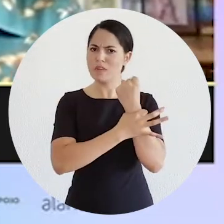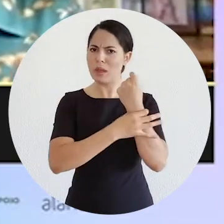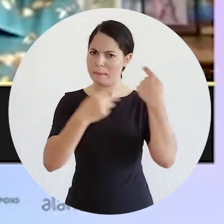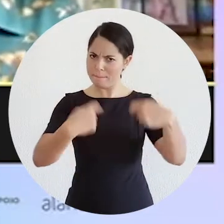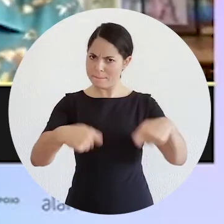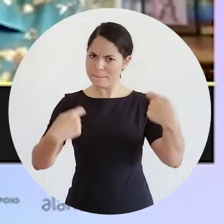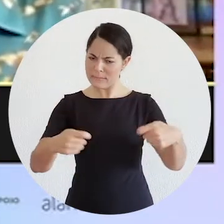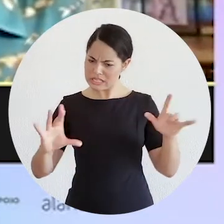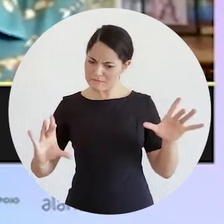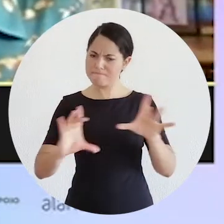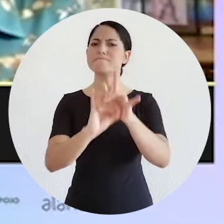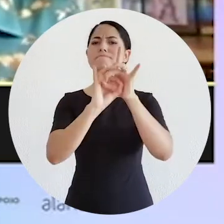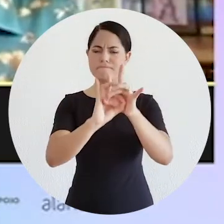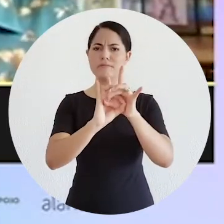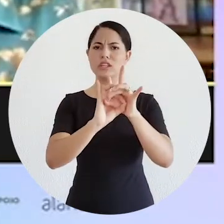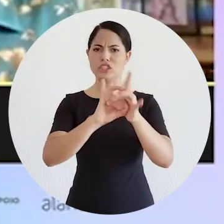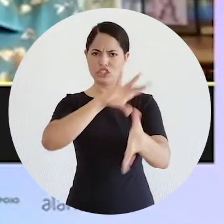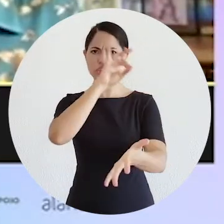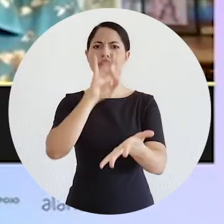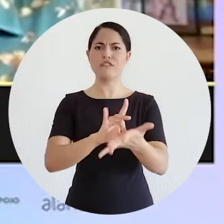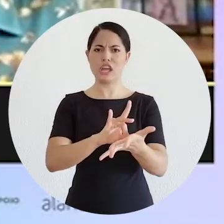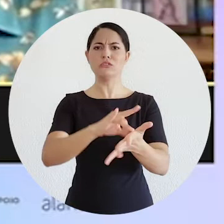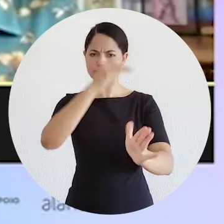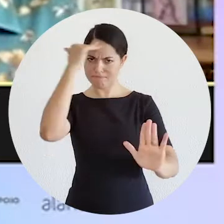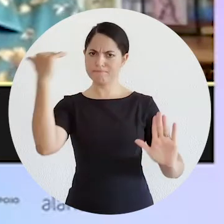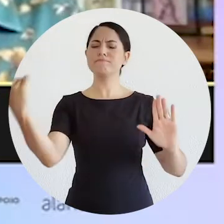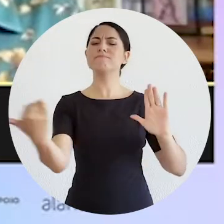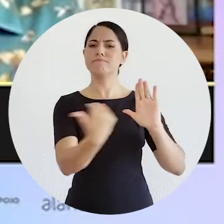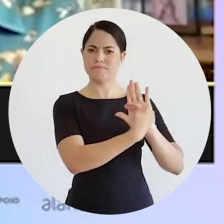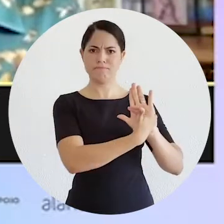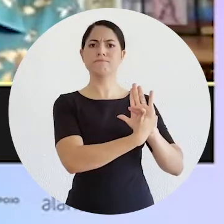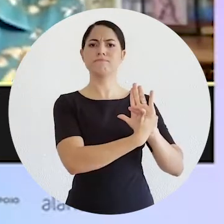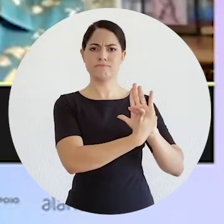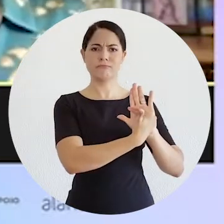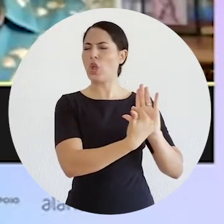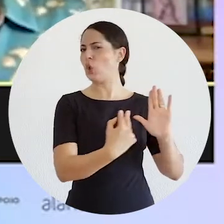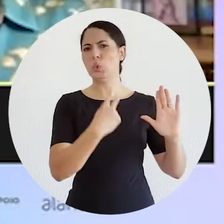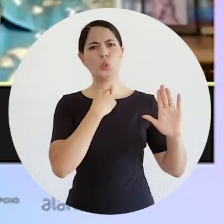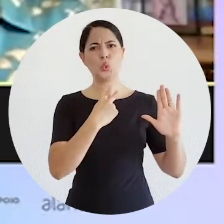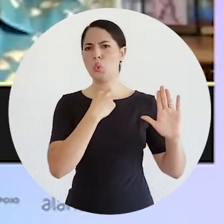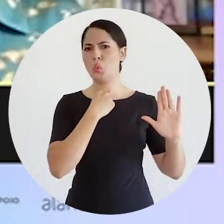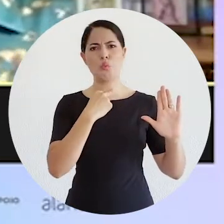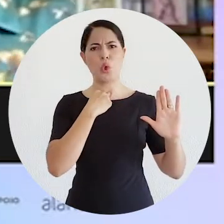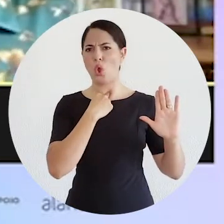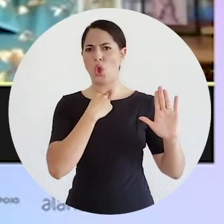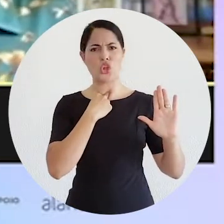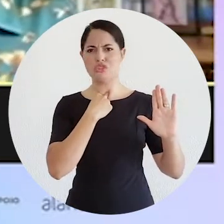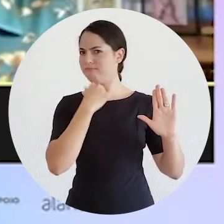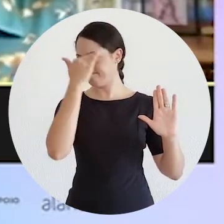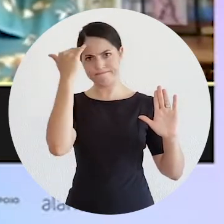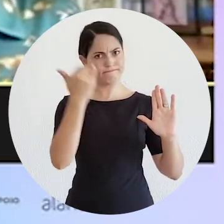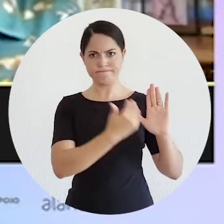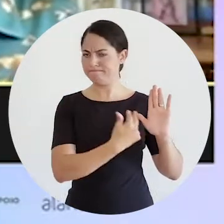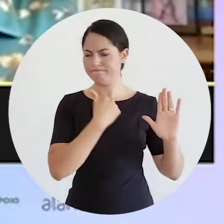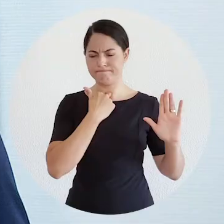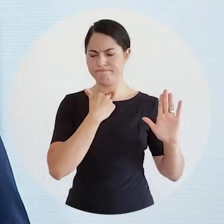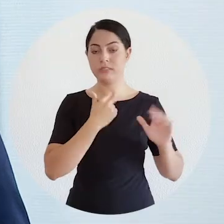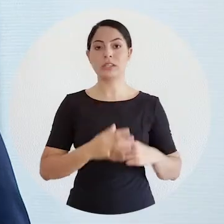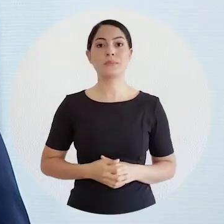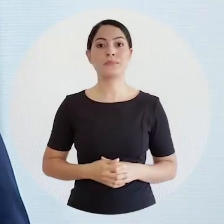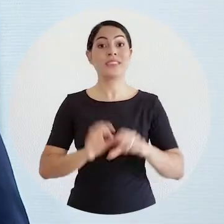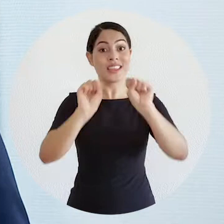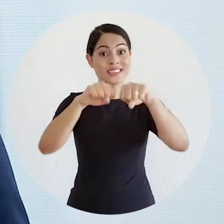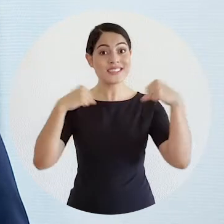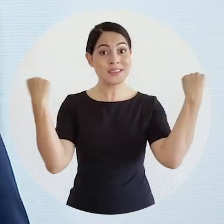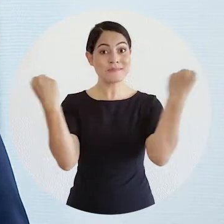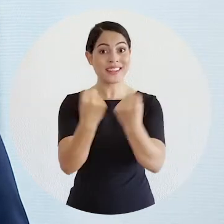atados, presos, de maneira a nunca tergiversar. No